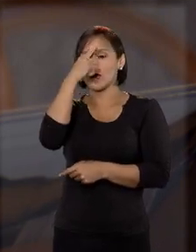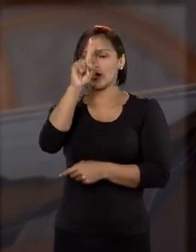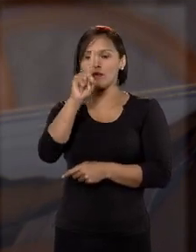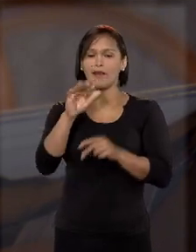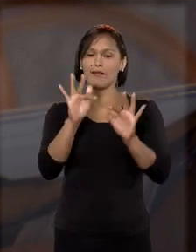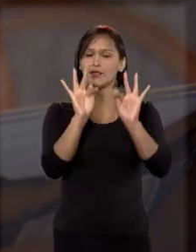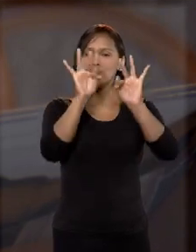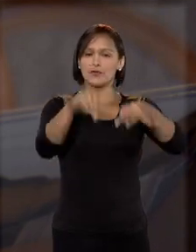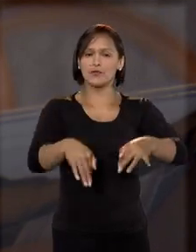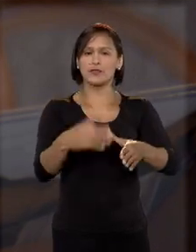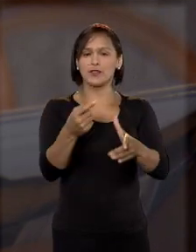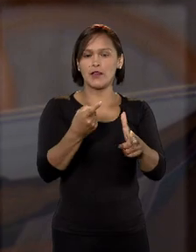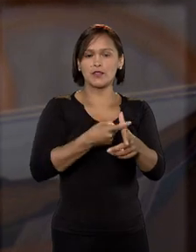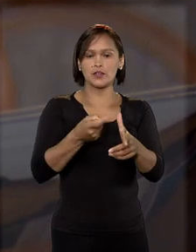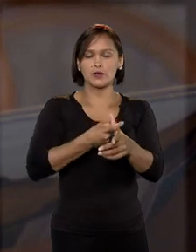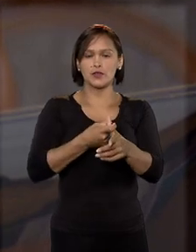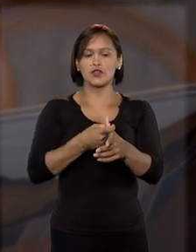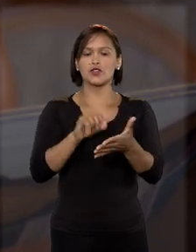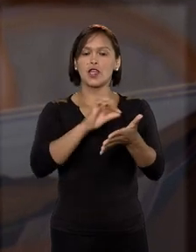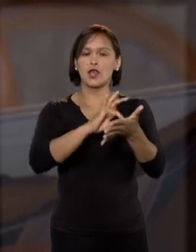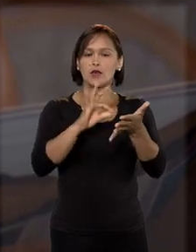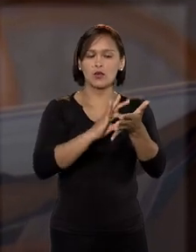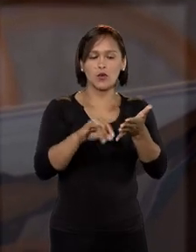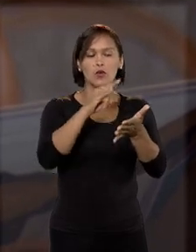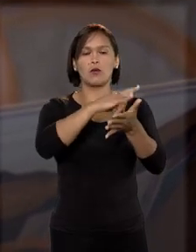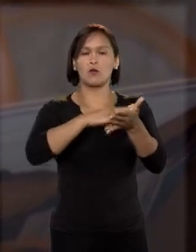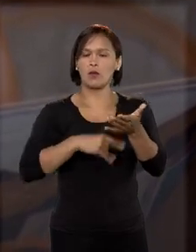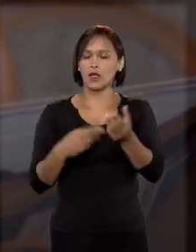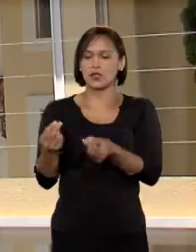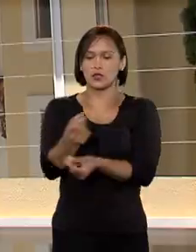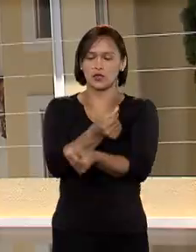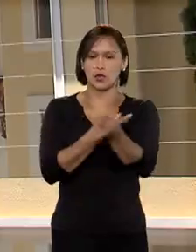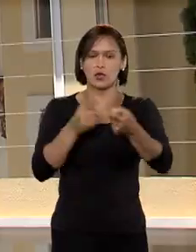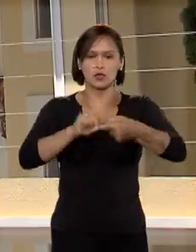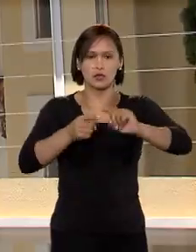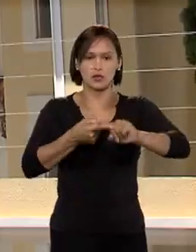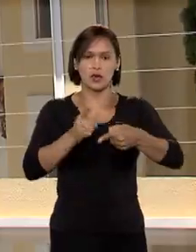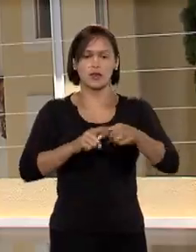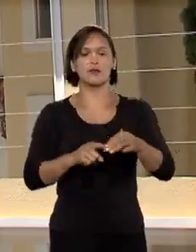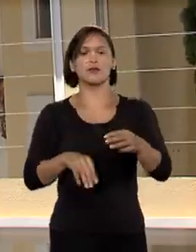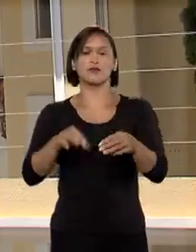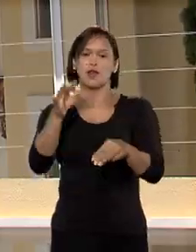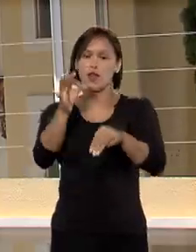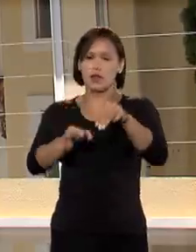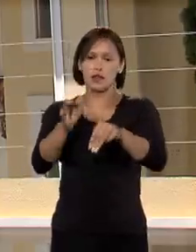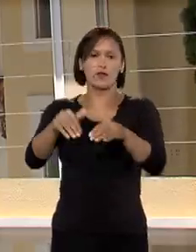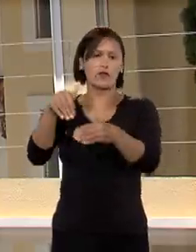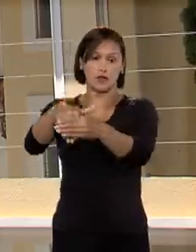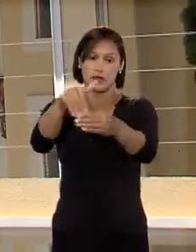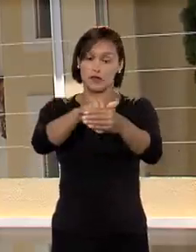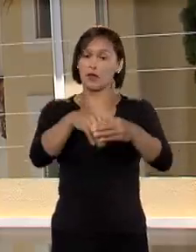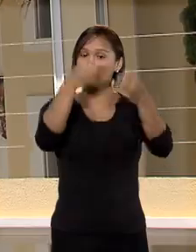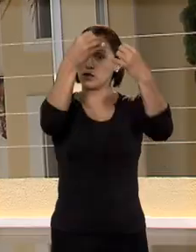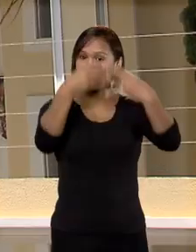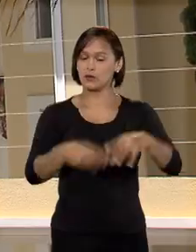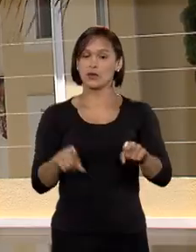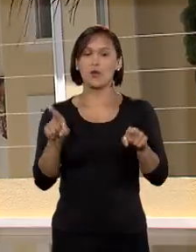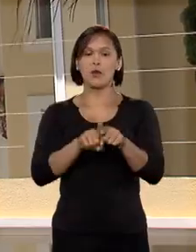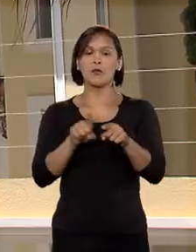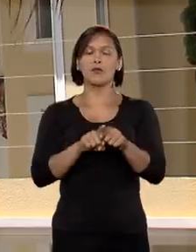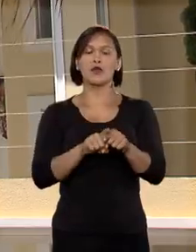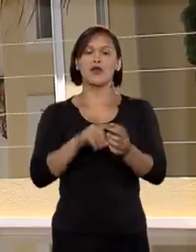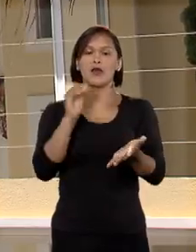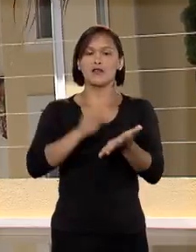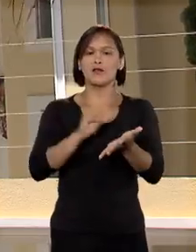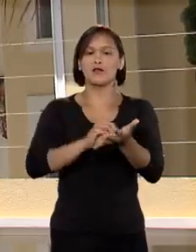ideia de divisão final na solução quanto à titularidade dos bens. Durante o voto, ela esclareceu que nos casos em que a falta